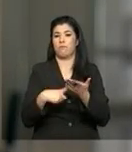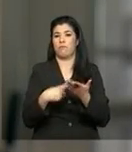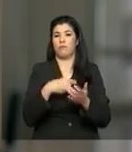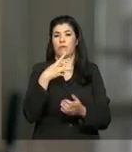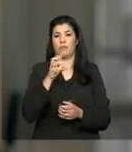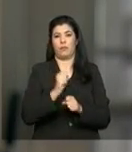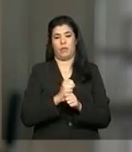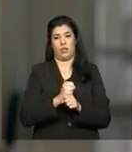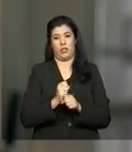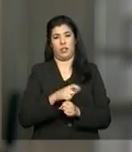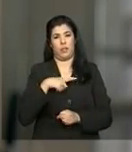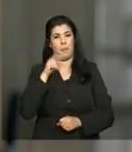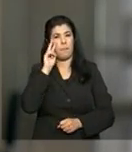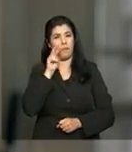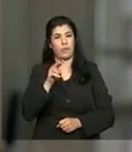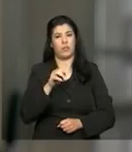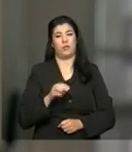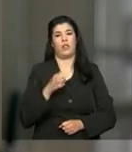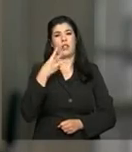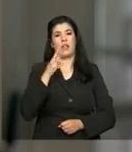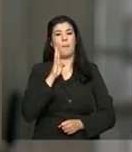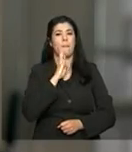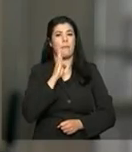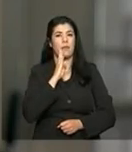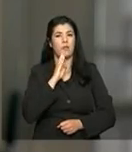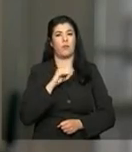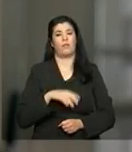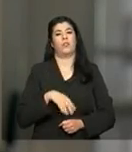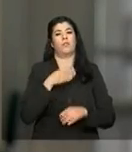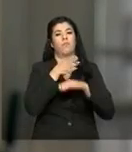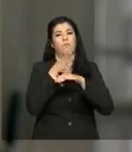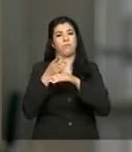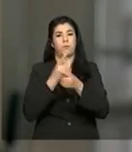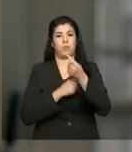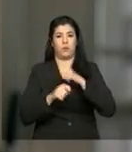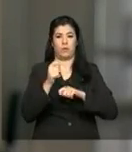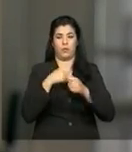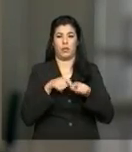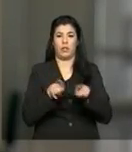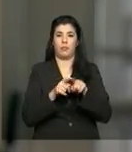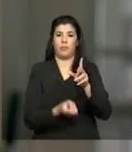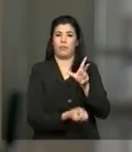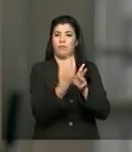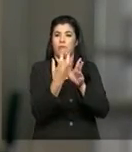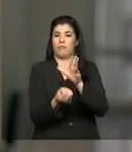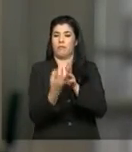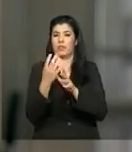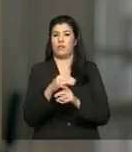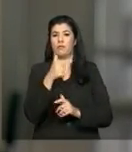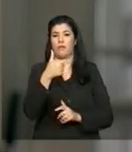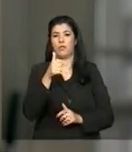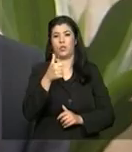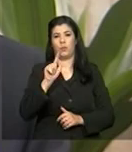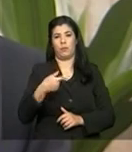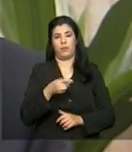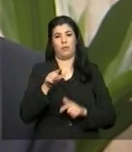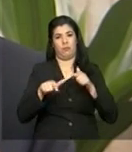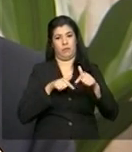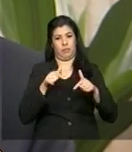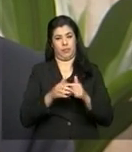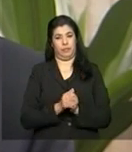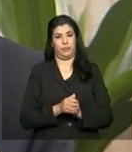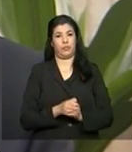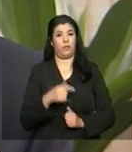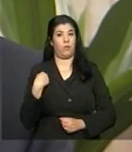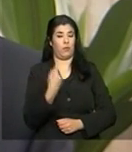previstos 6 bilhões e 300 milhões de reais em investimentos, além da criação de 21 mil empregos. Nós temos